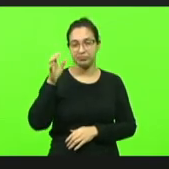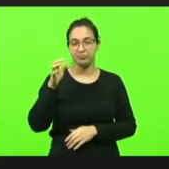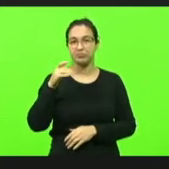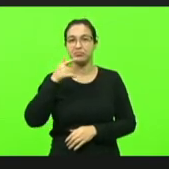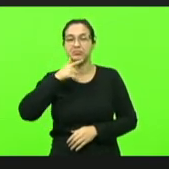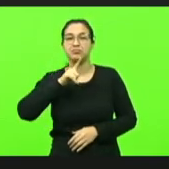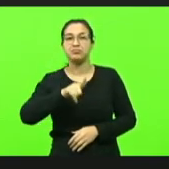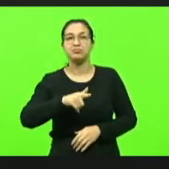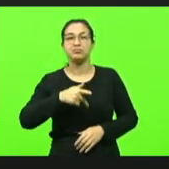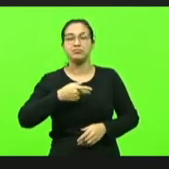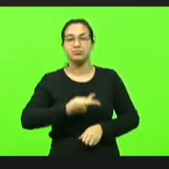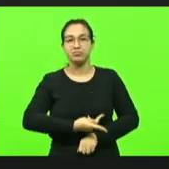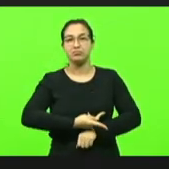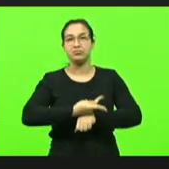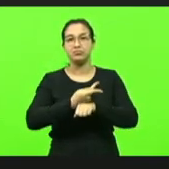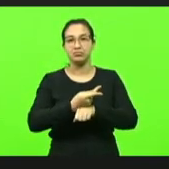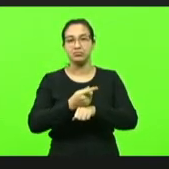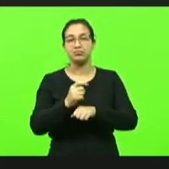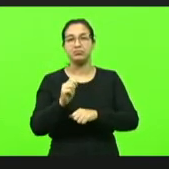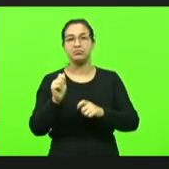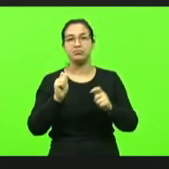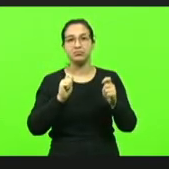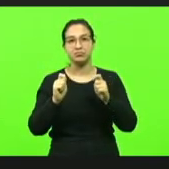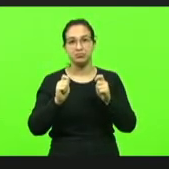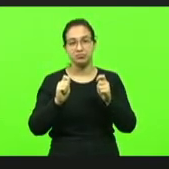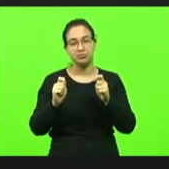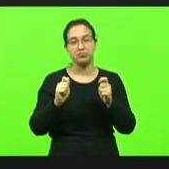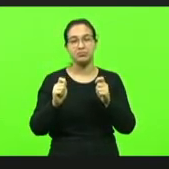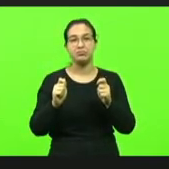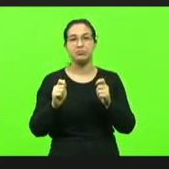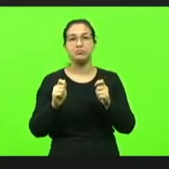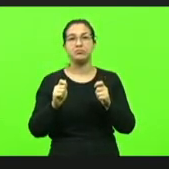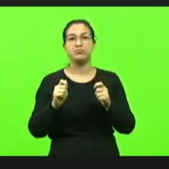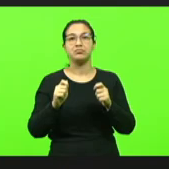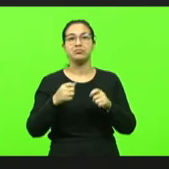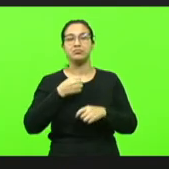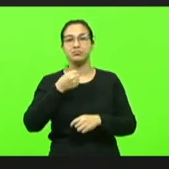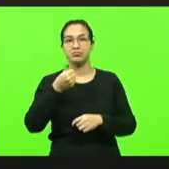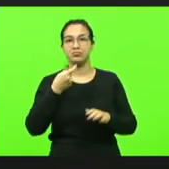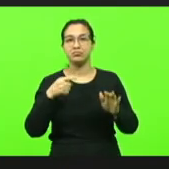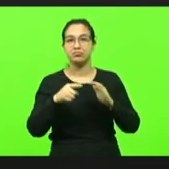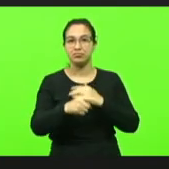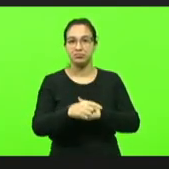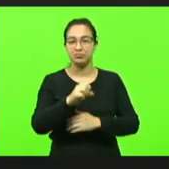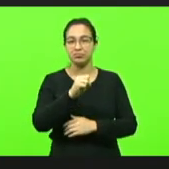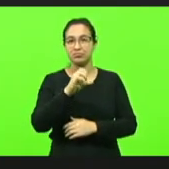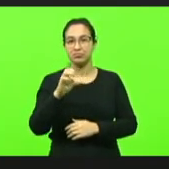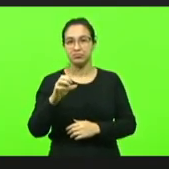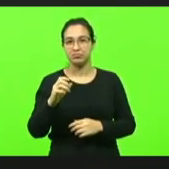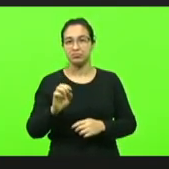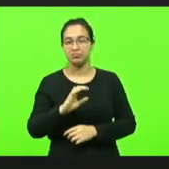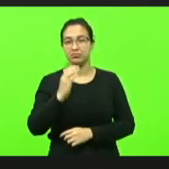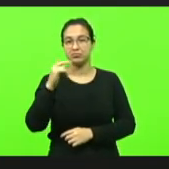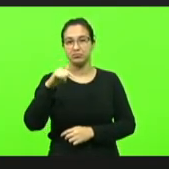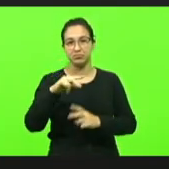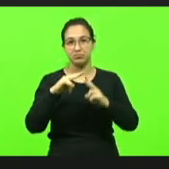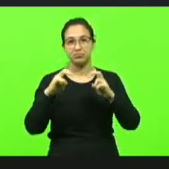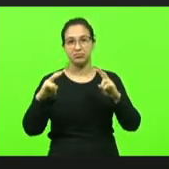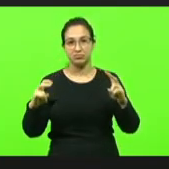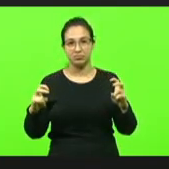premiação da Associação dos Jornais do Interior de Santa Catarina ocorrida em Florianópolis em discussão